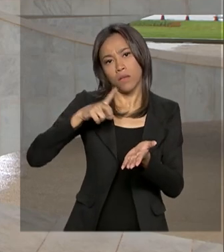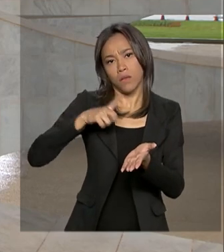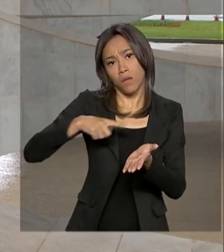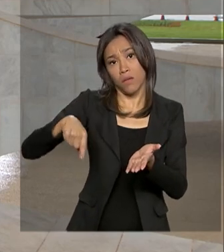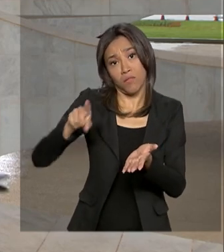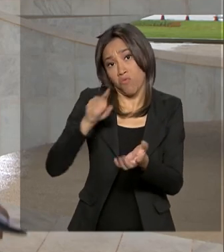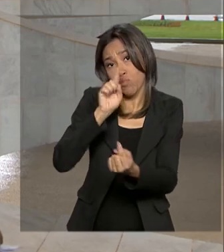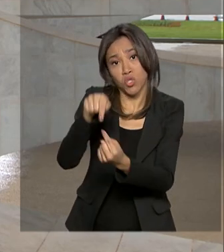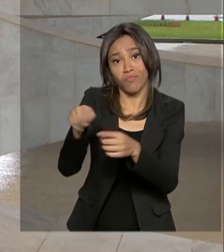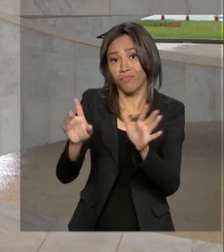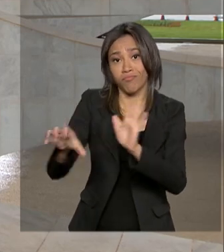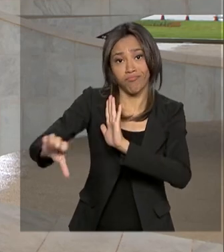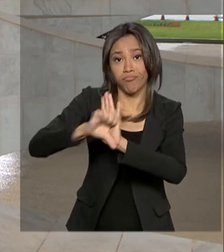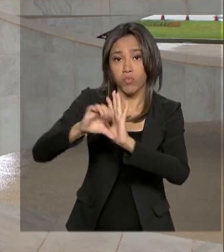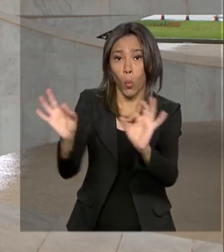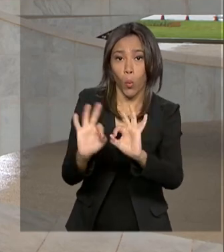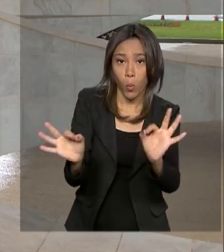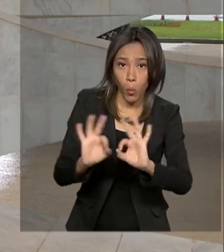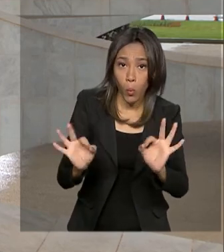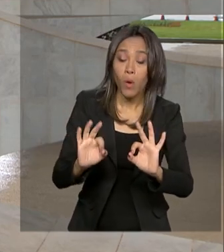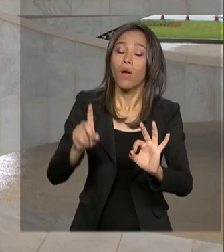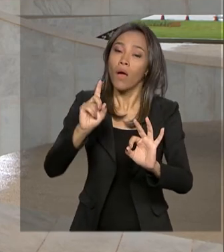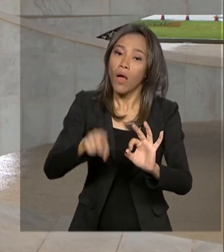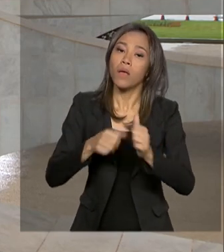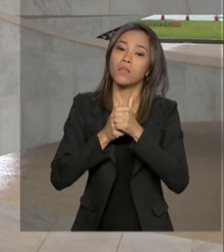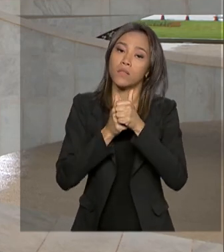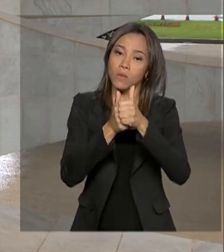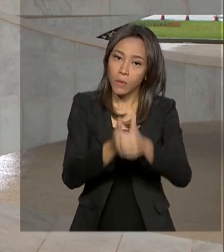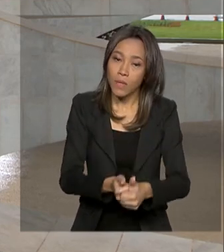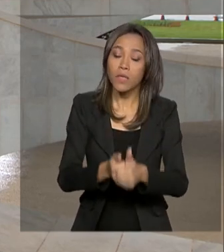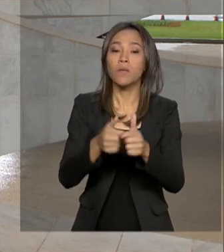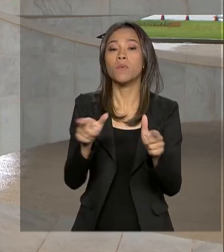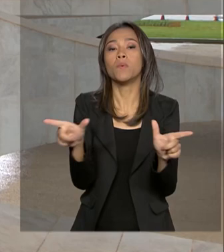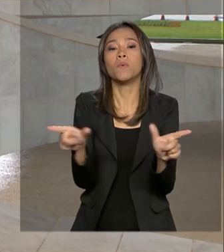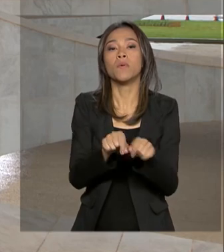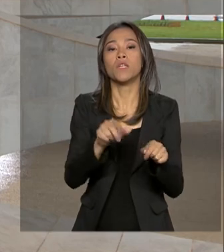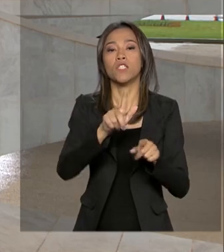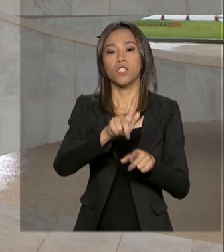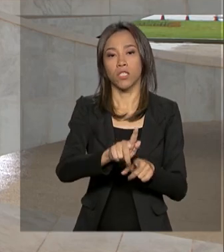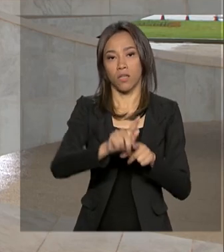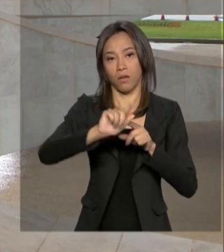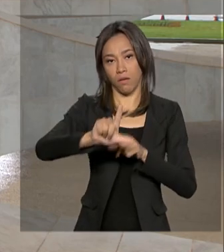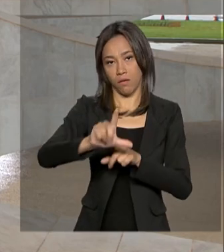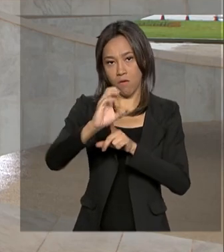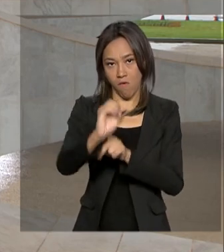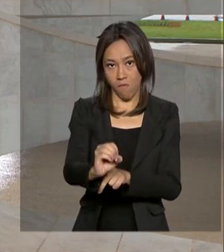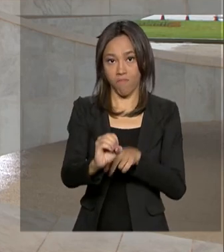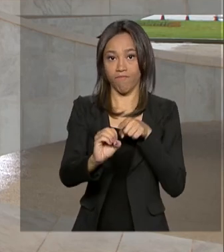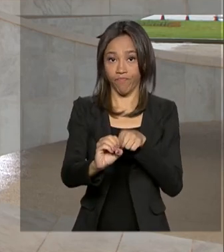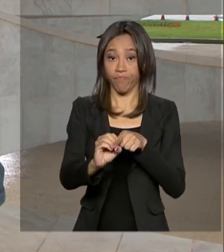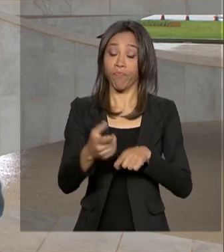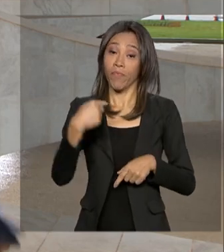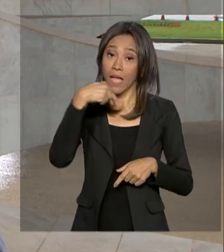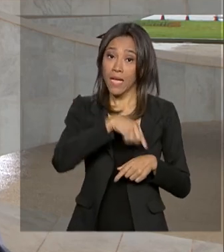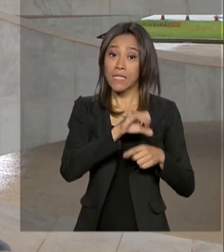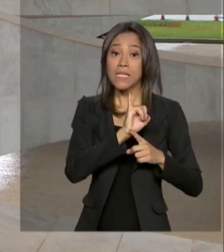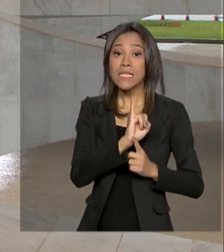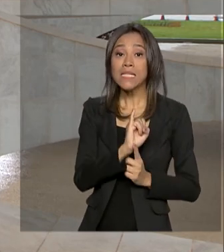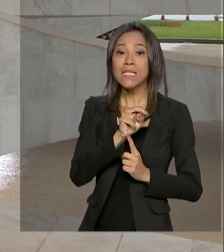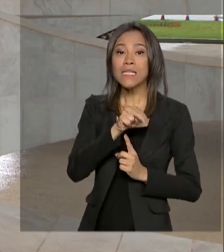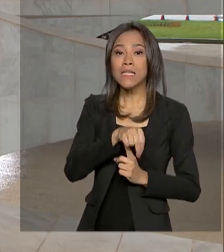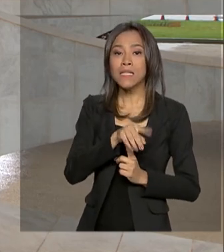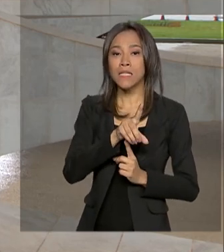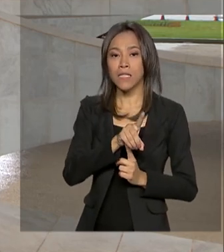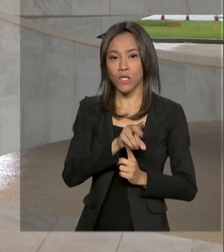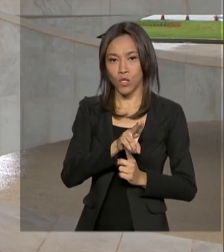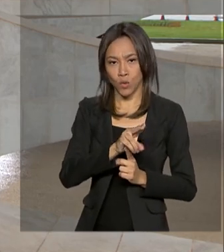intencionais durante a operação de garantia da lei e da ordem, que é a chamada GLO. E, Mário, eu lembro que essa concessão do indulto é uma prerrogativa do